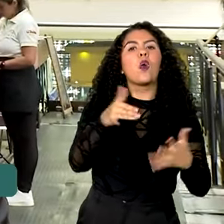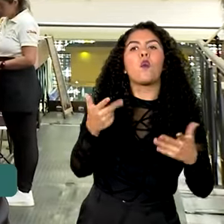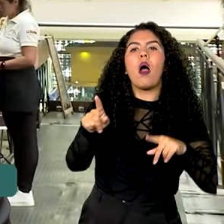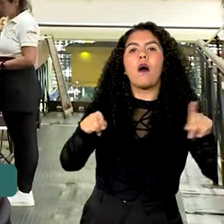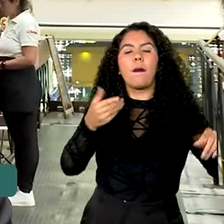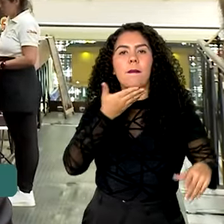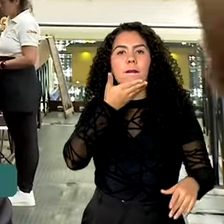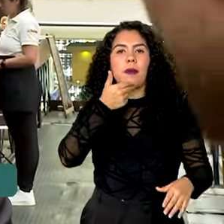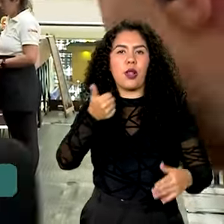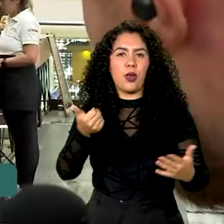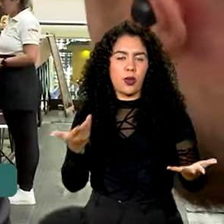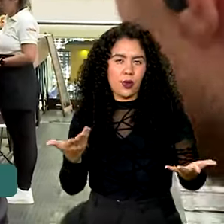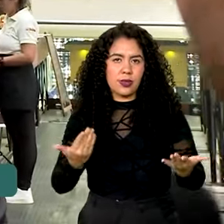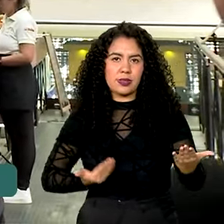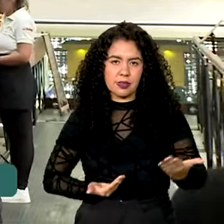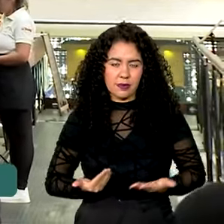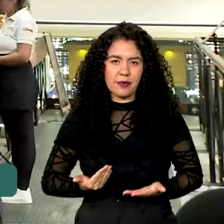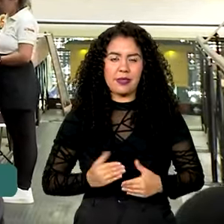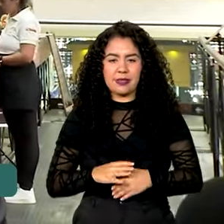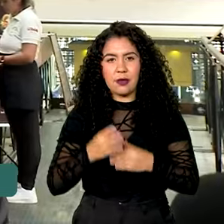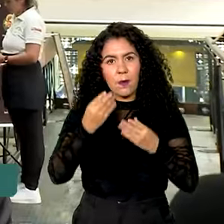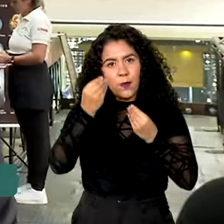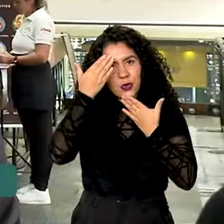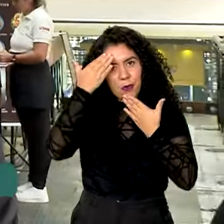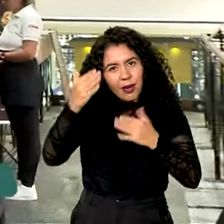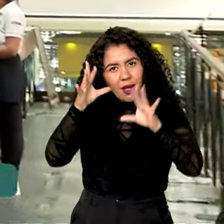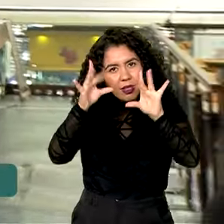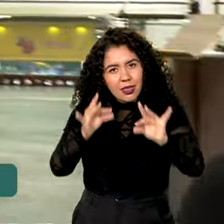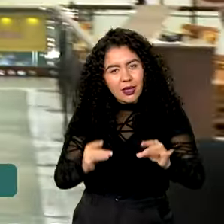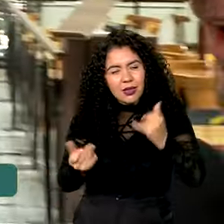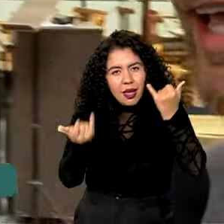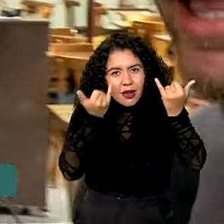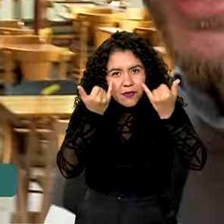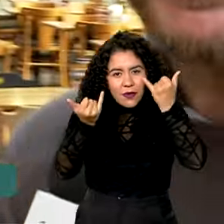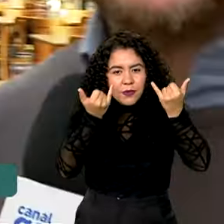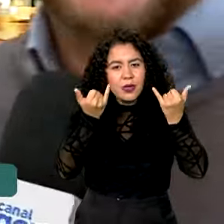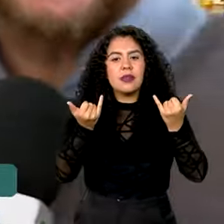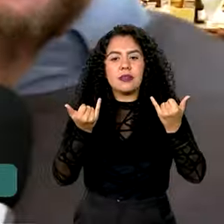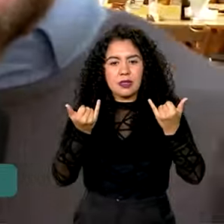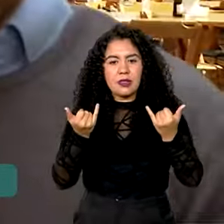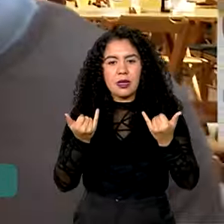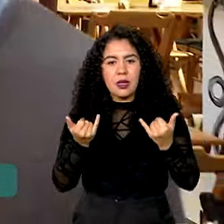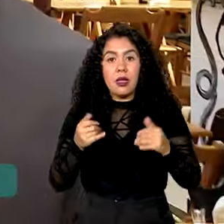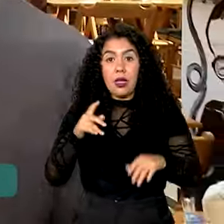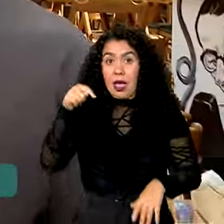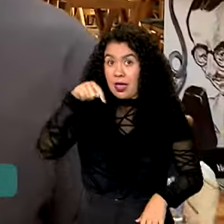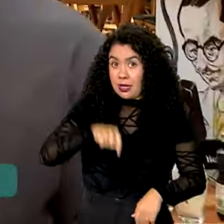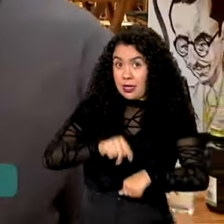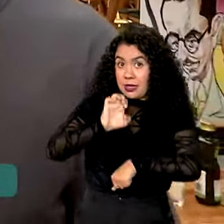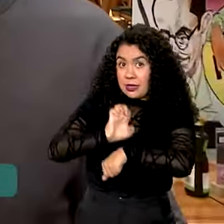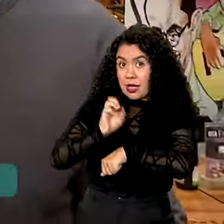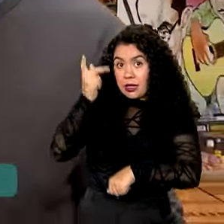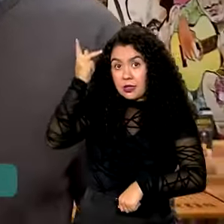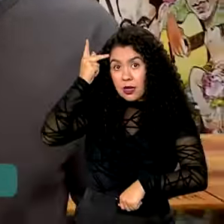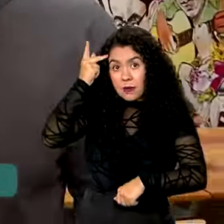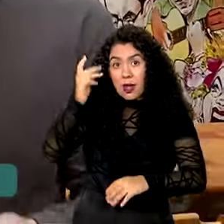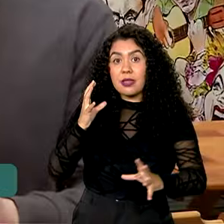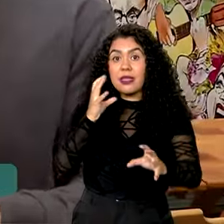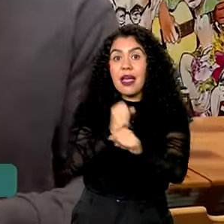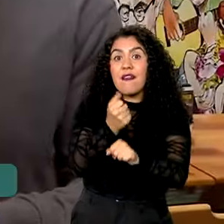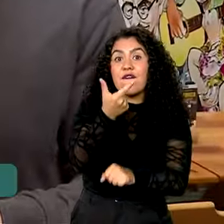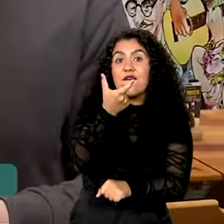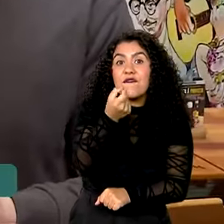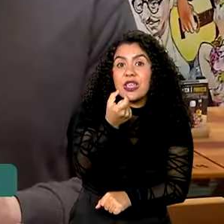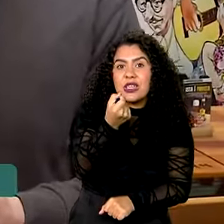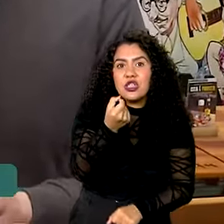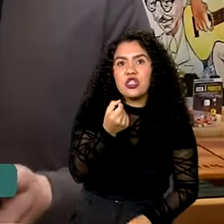mais adequado aqui na cidade. Certo. Muito obrigado pelas informações, secretários. E aqui em São Paulo, são 20 pontos, como